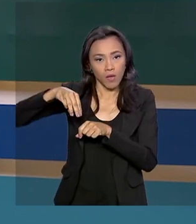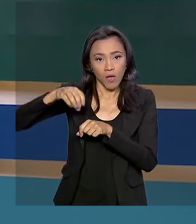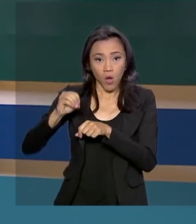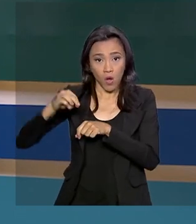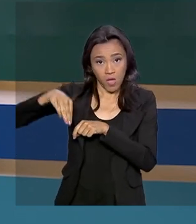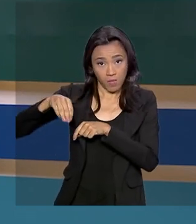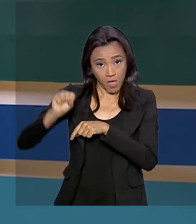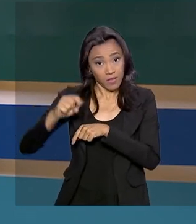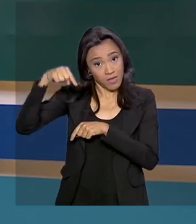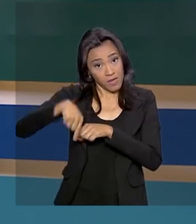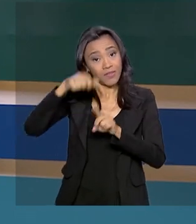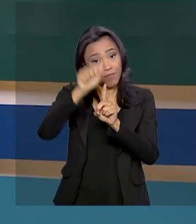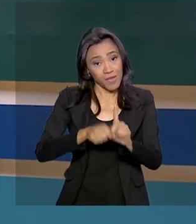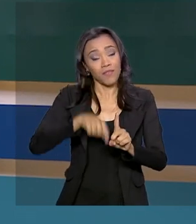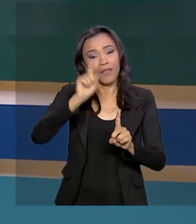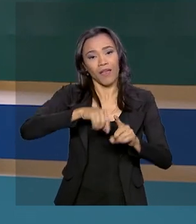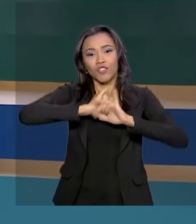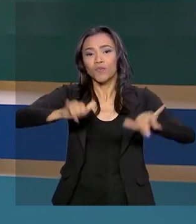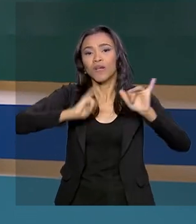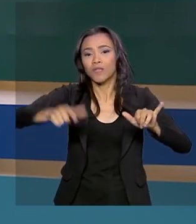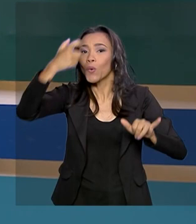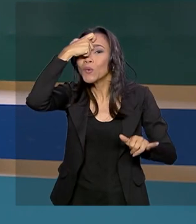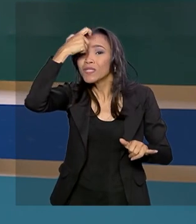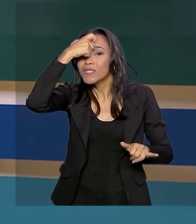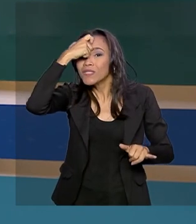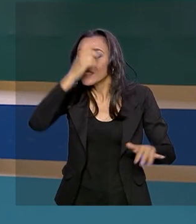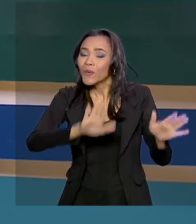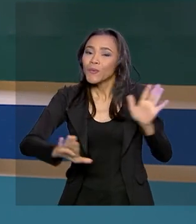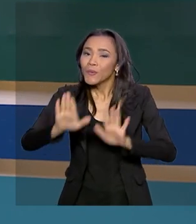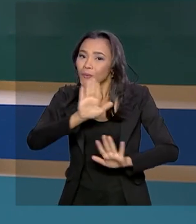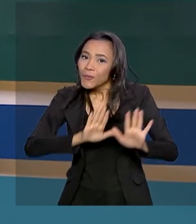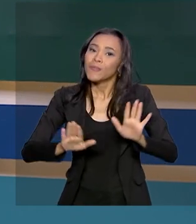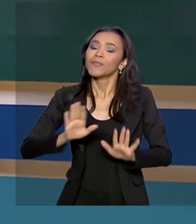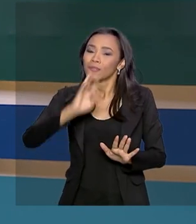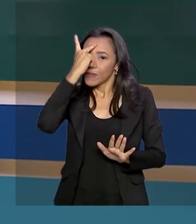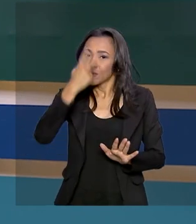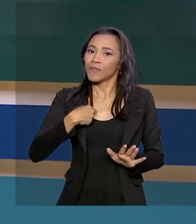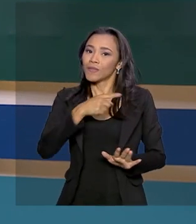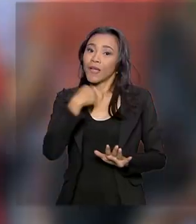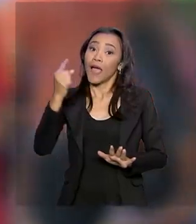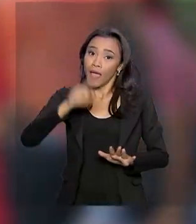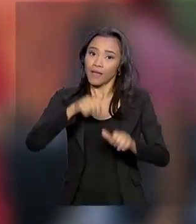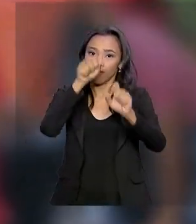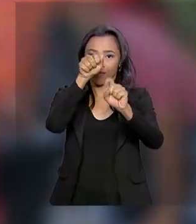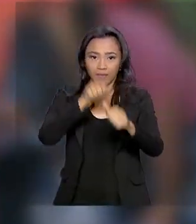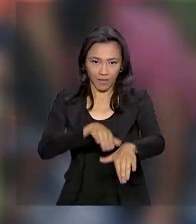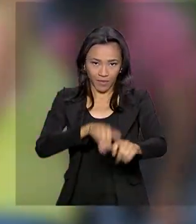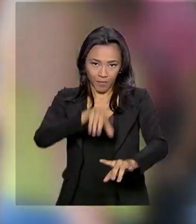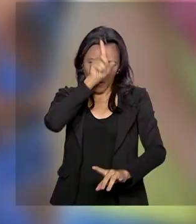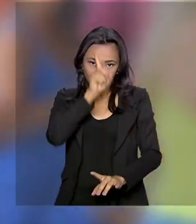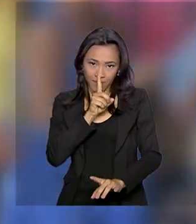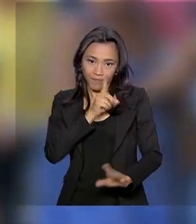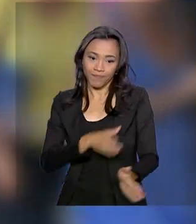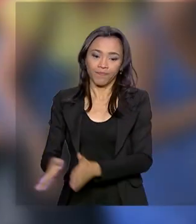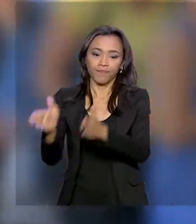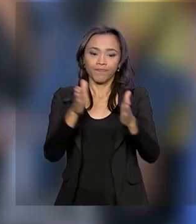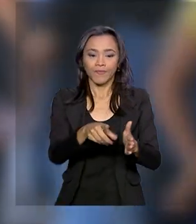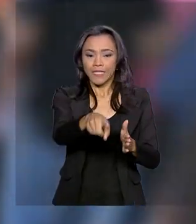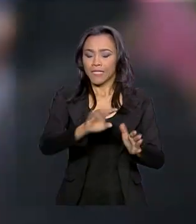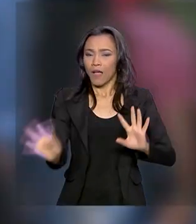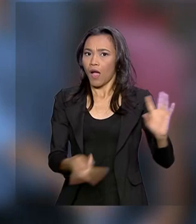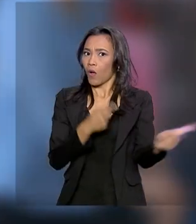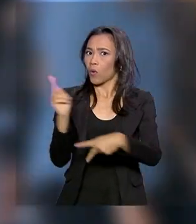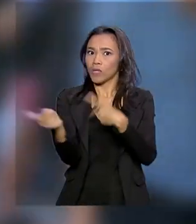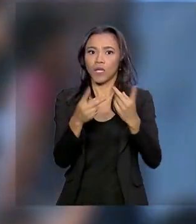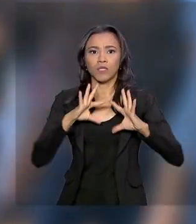dedicado à conscientização e prevenção ao suicídio. É o Setembro Amarelo. Um drama que afeta todas